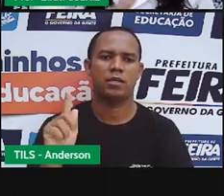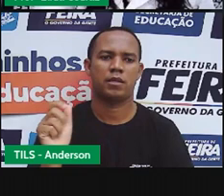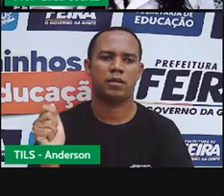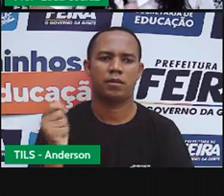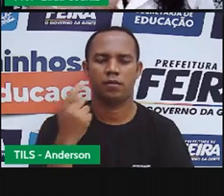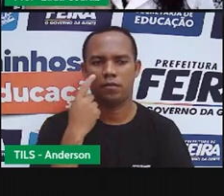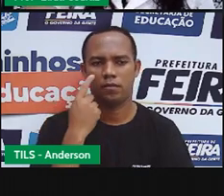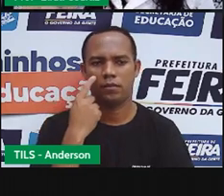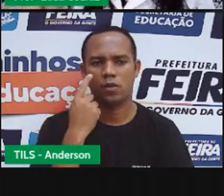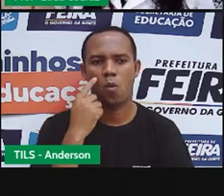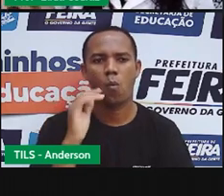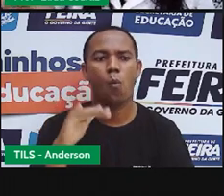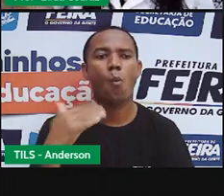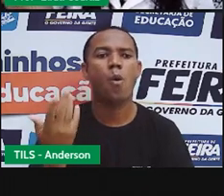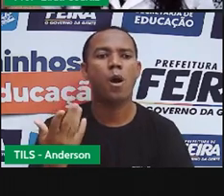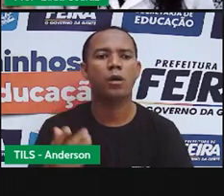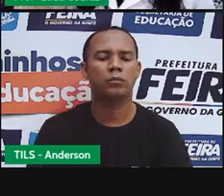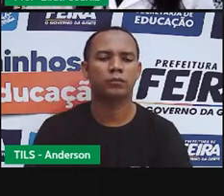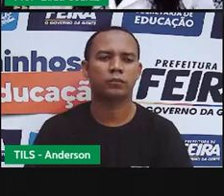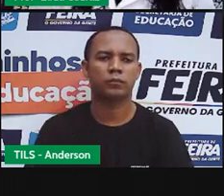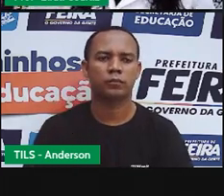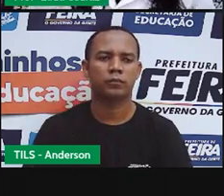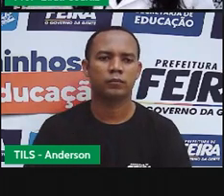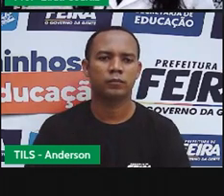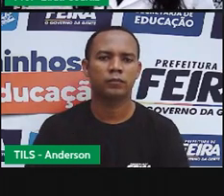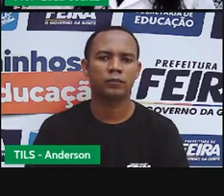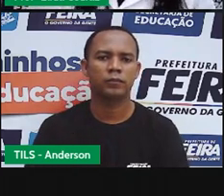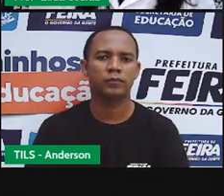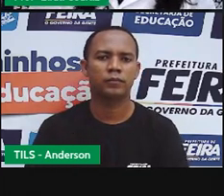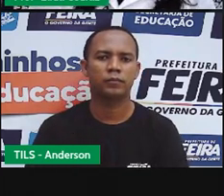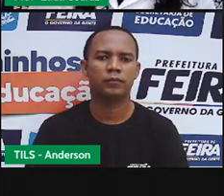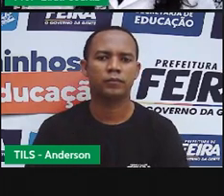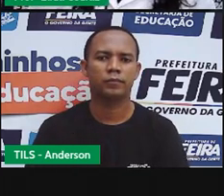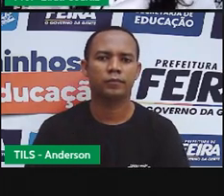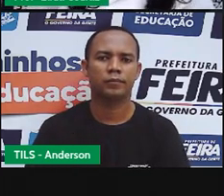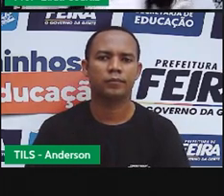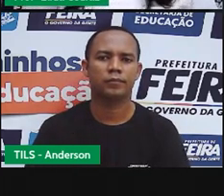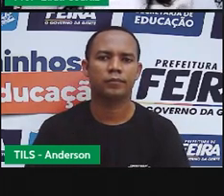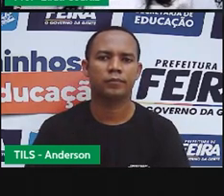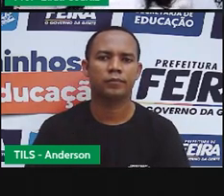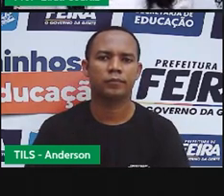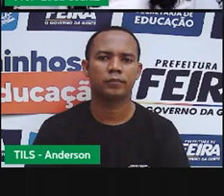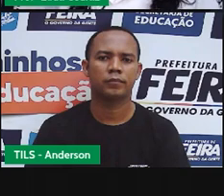dedos e a quantidade de sílabas ali.